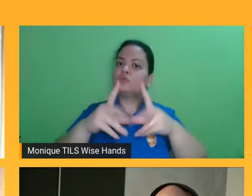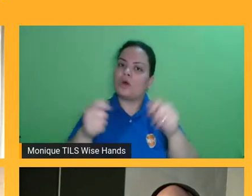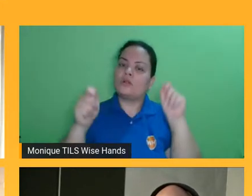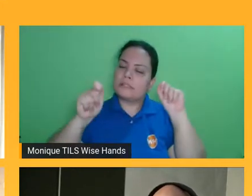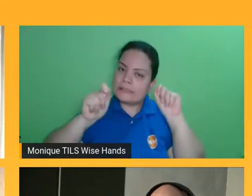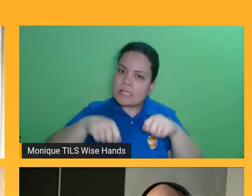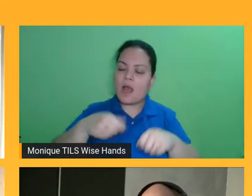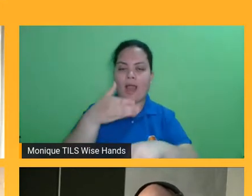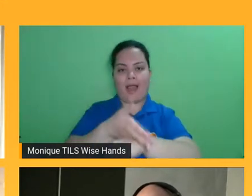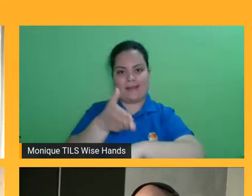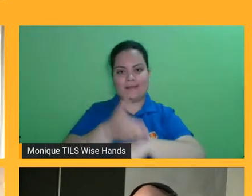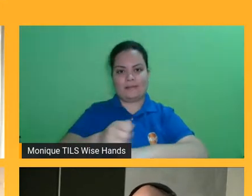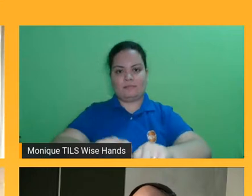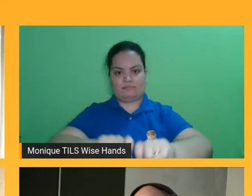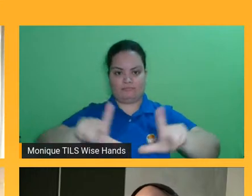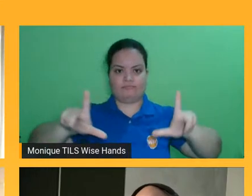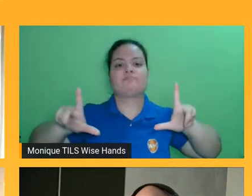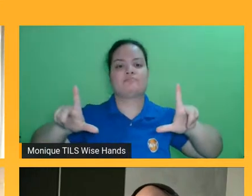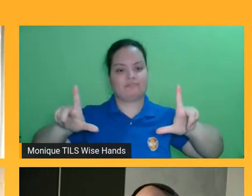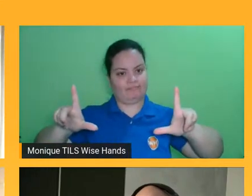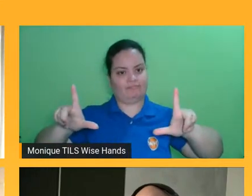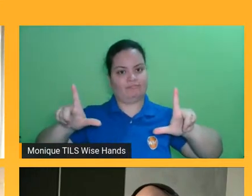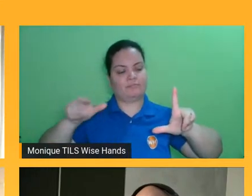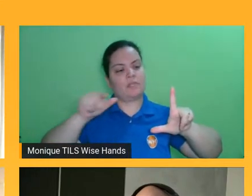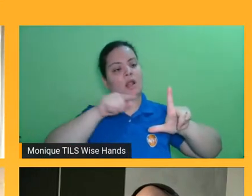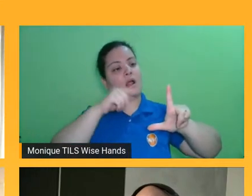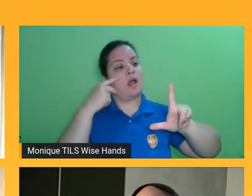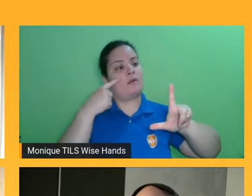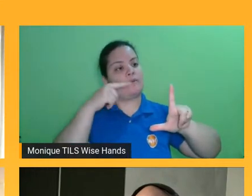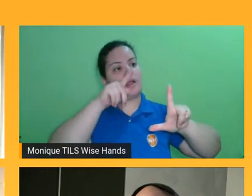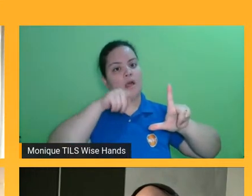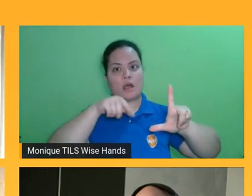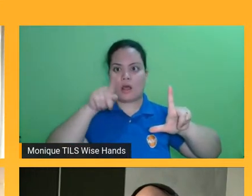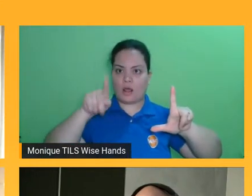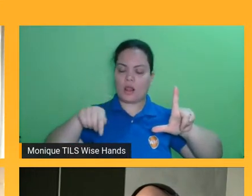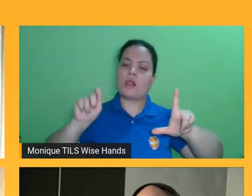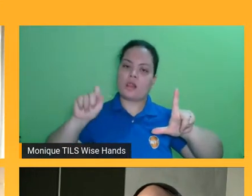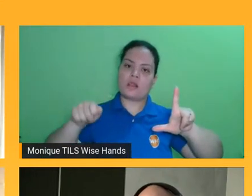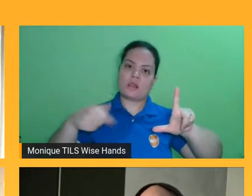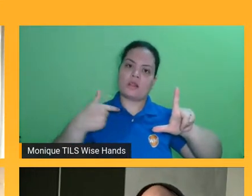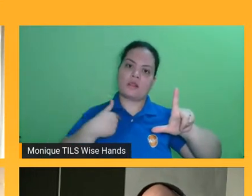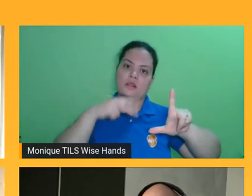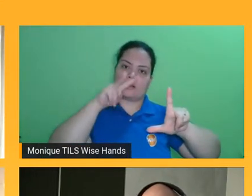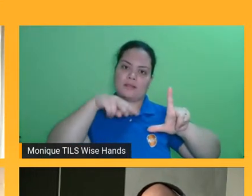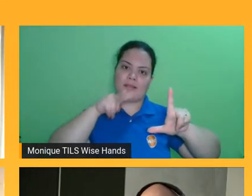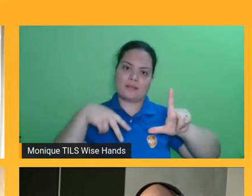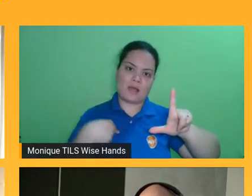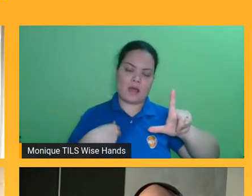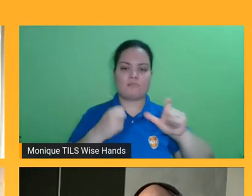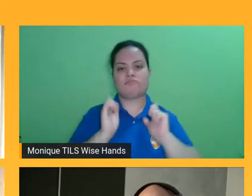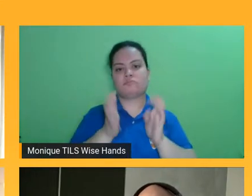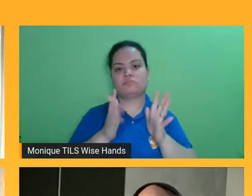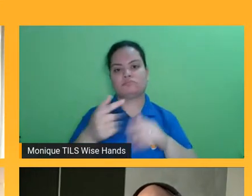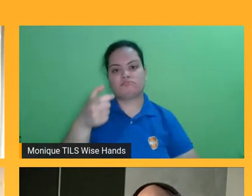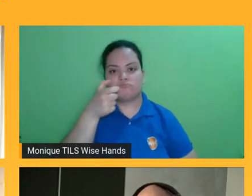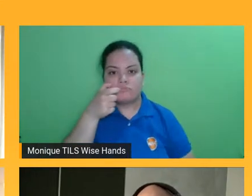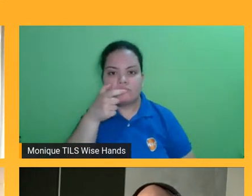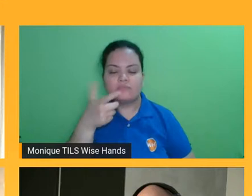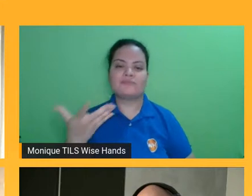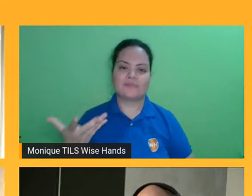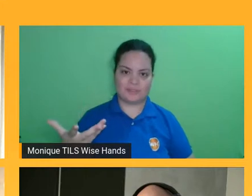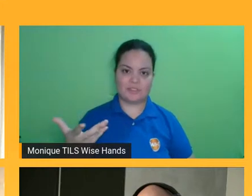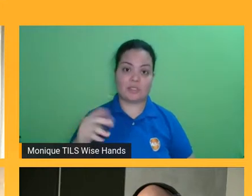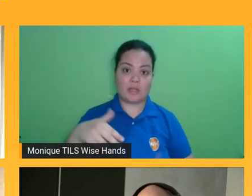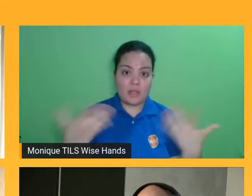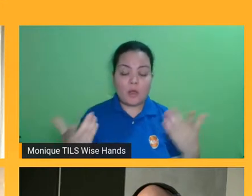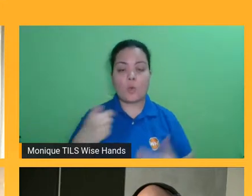porque senão ele seria de forma exclusiva. Então, nesse formato que nós desenvolvemos, o SL Book, ele